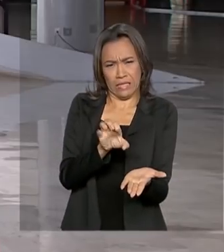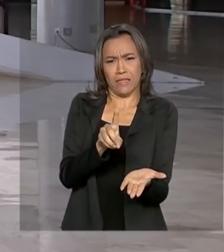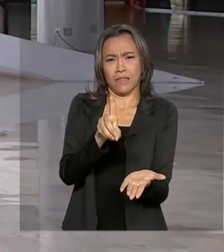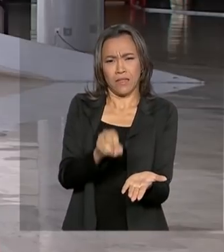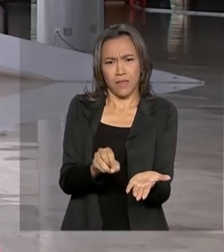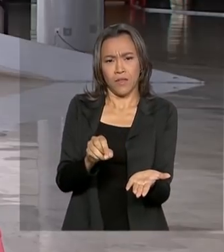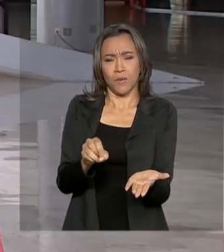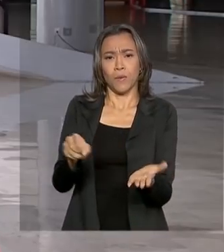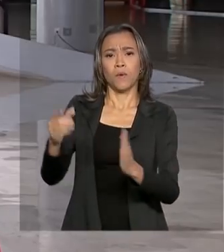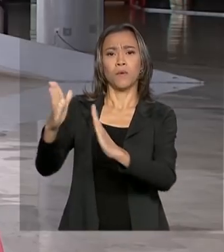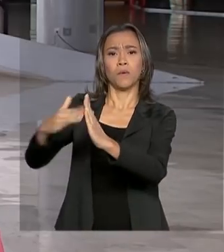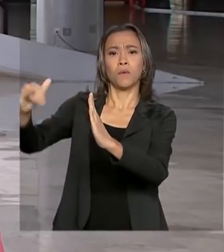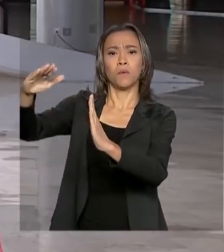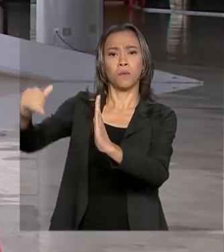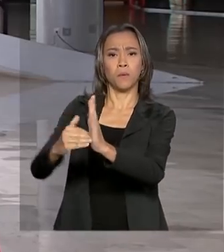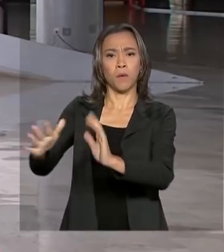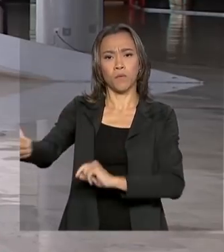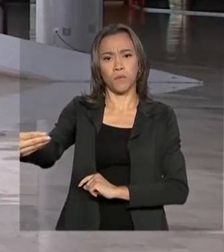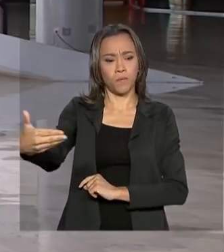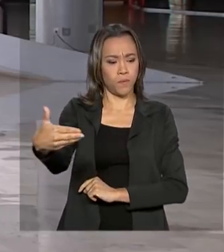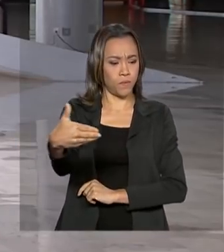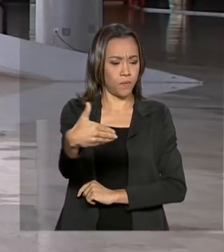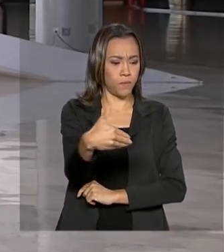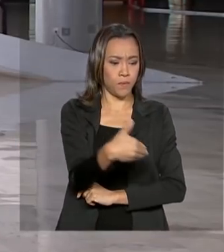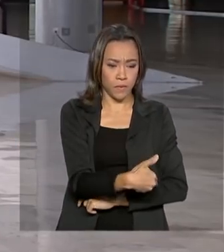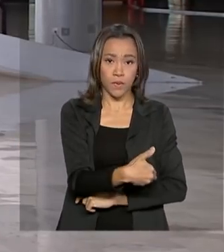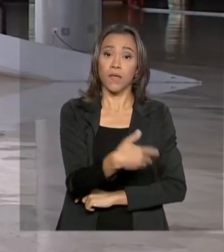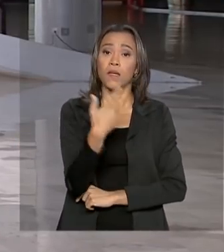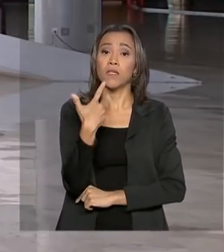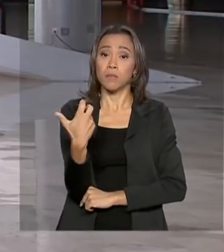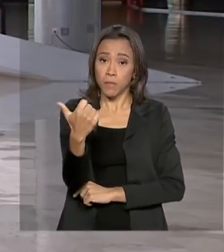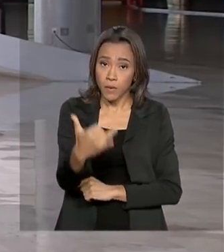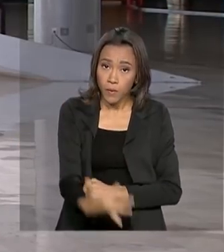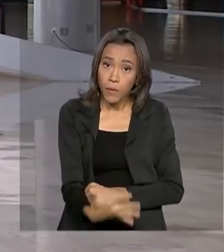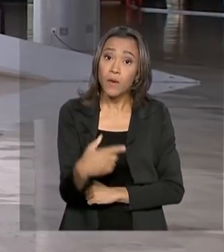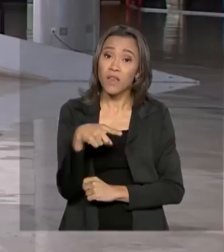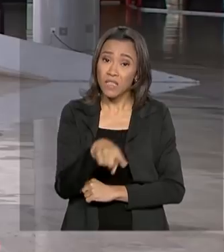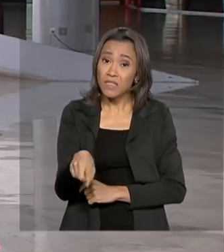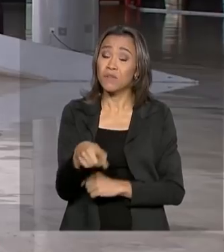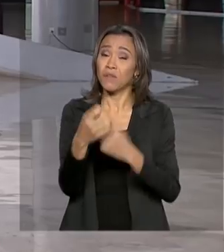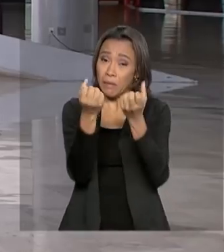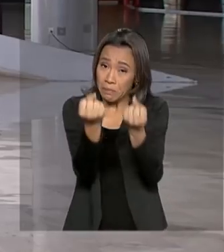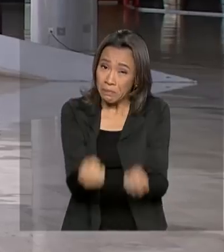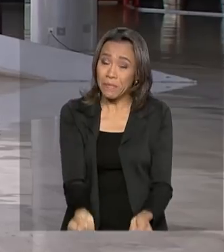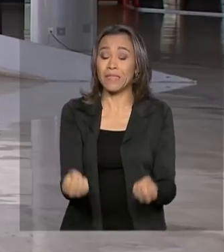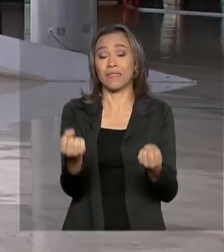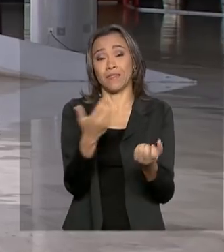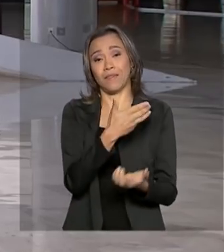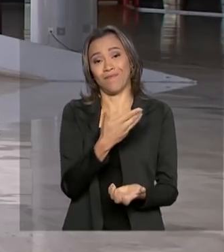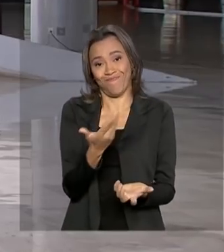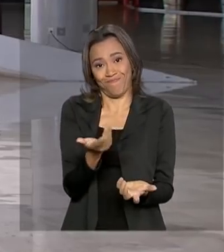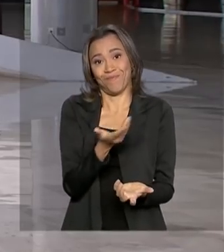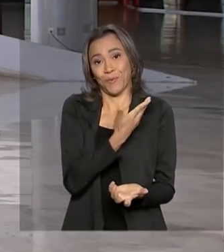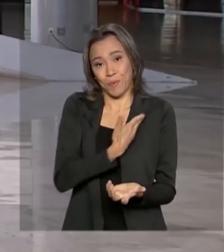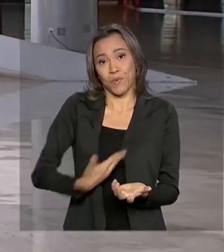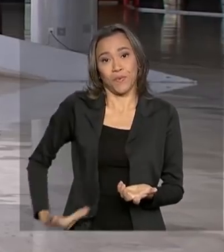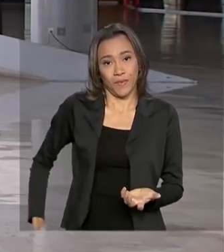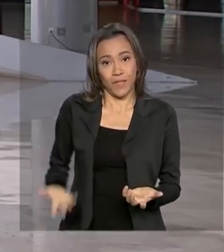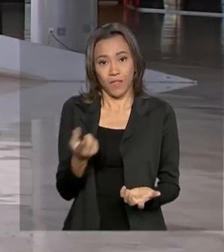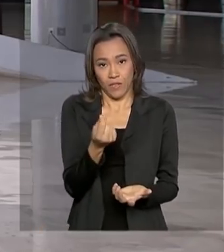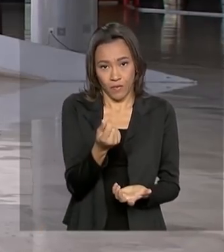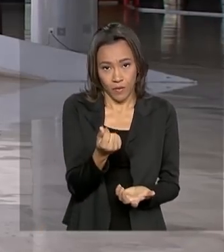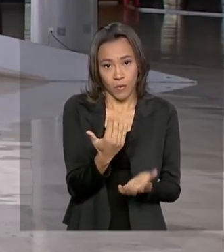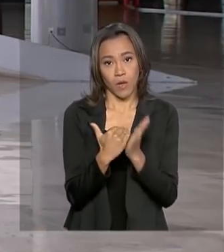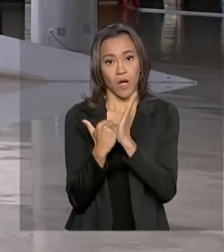Palácio da Alvorada, o presidente Jair Bolsonaro disse que essa correção vai pesar no caixa do governo, mas que é preciso